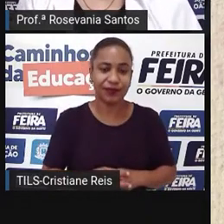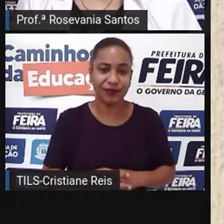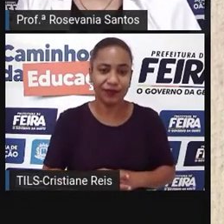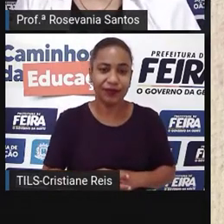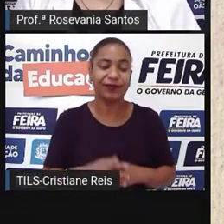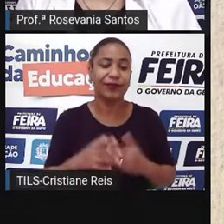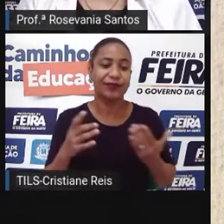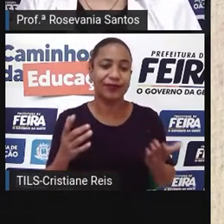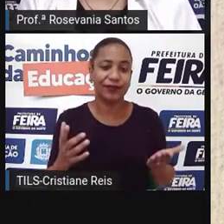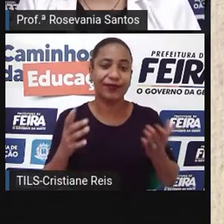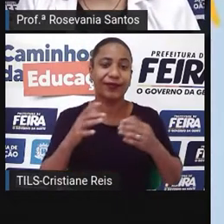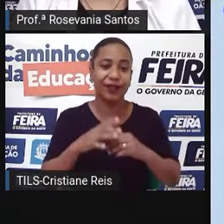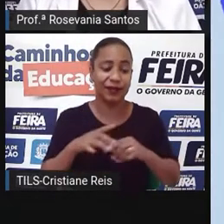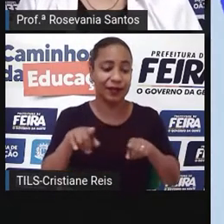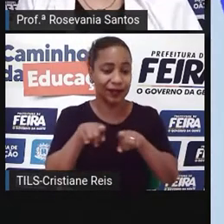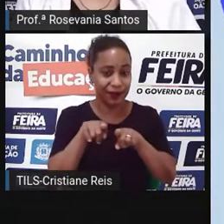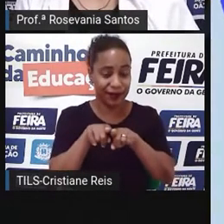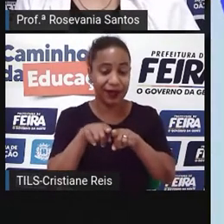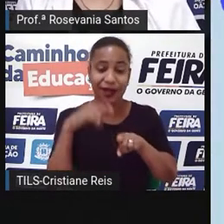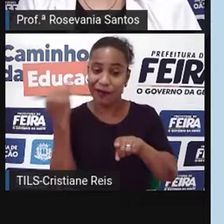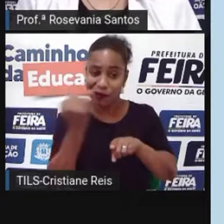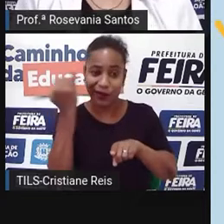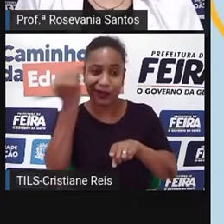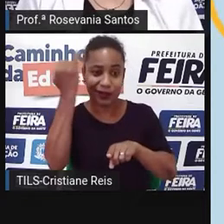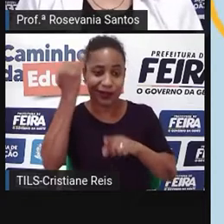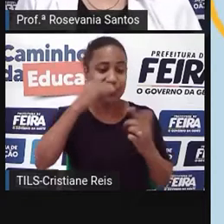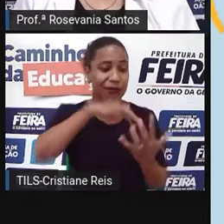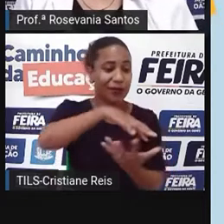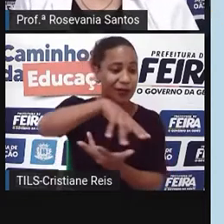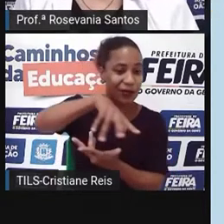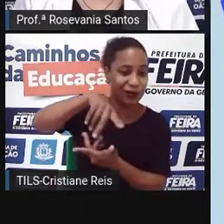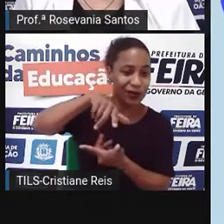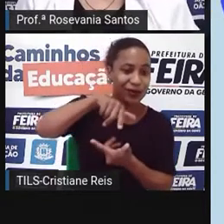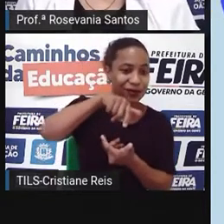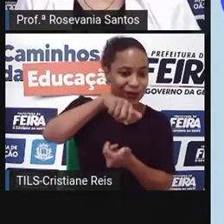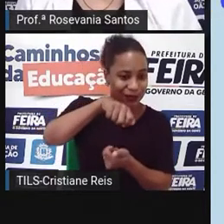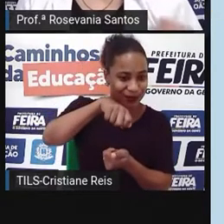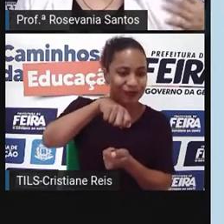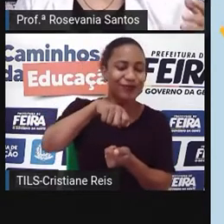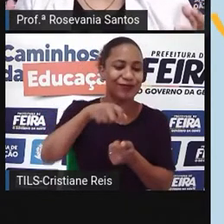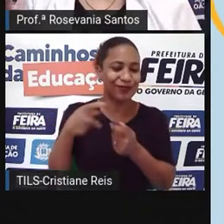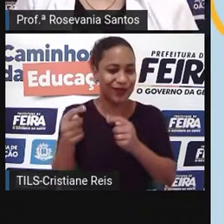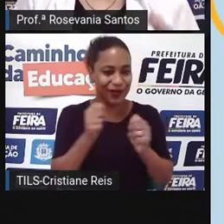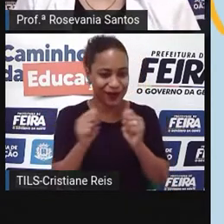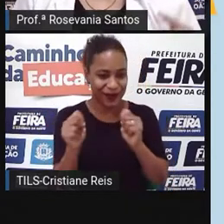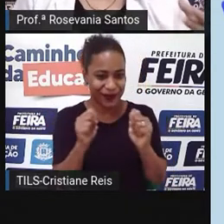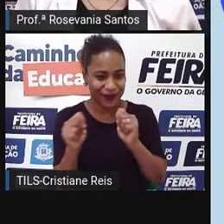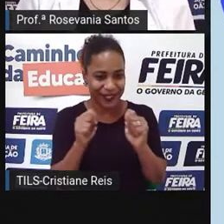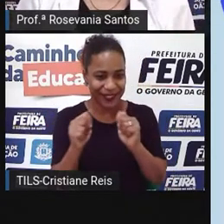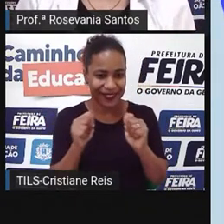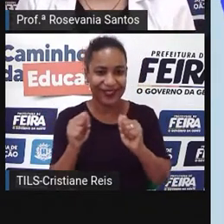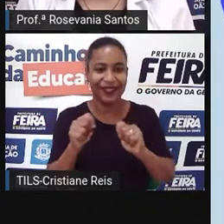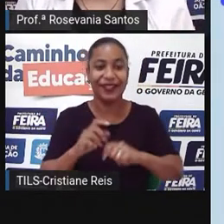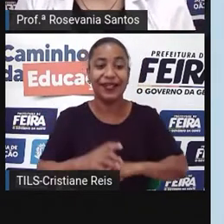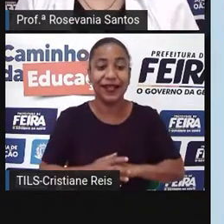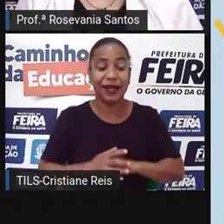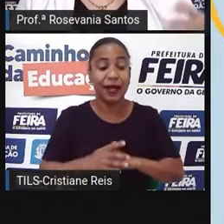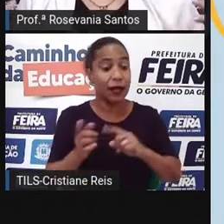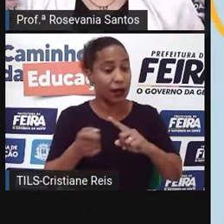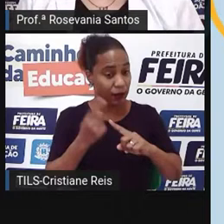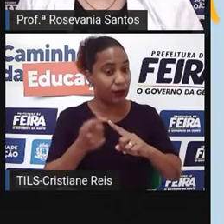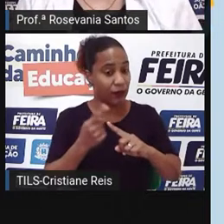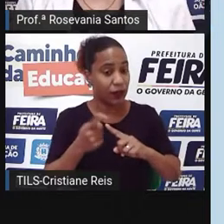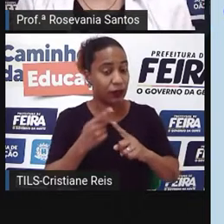no mercado internacional, né. Então vamos começar falando, né, primeiro sobre os Estados Unidos,